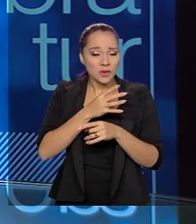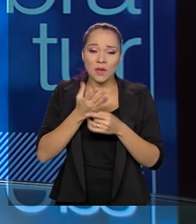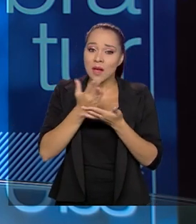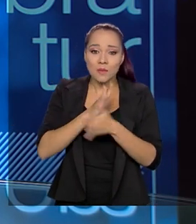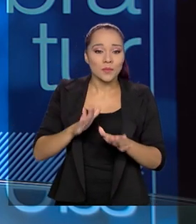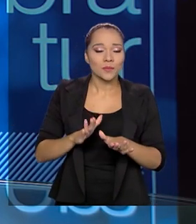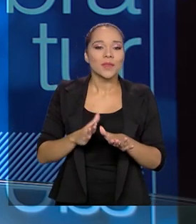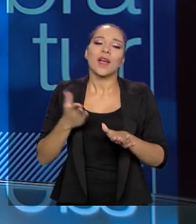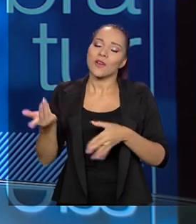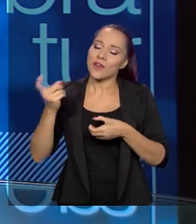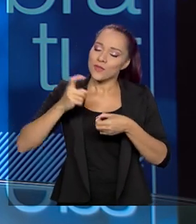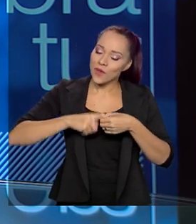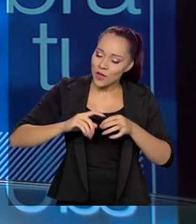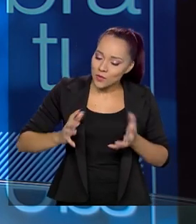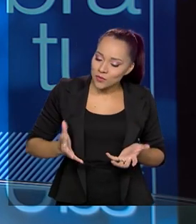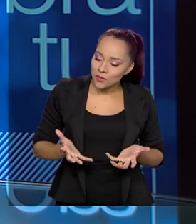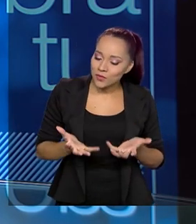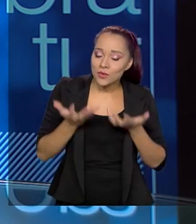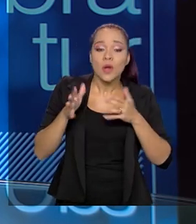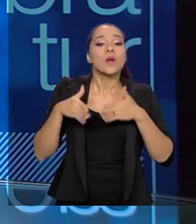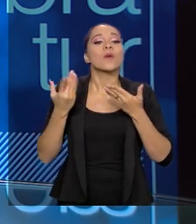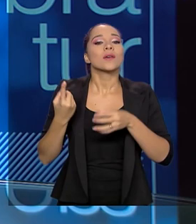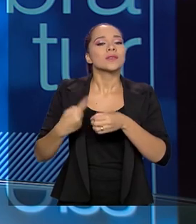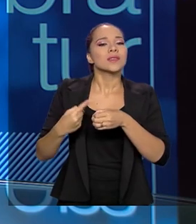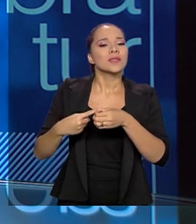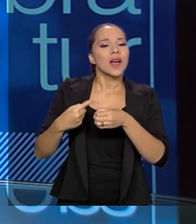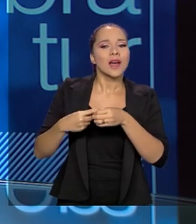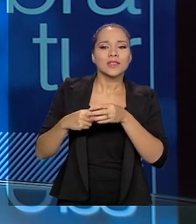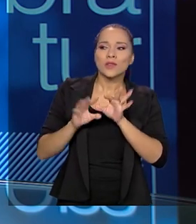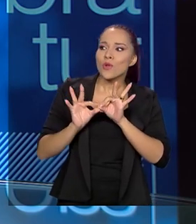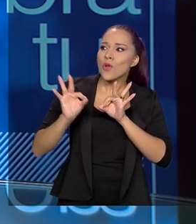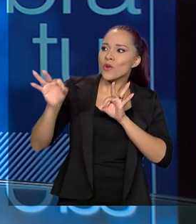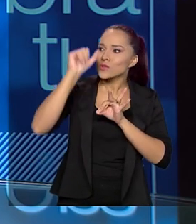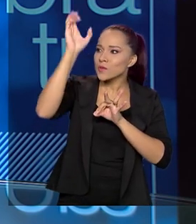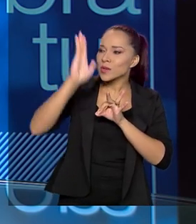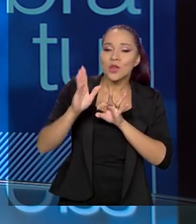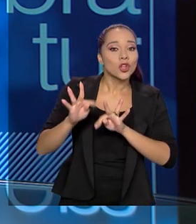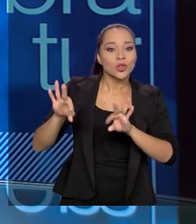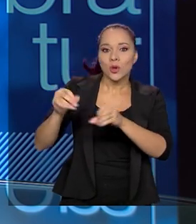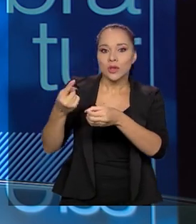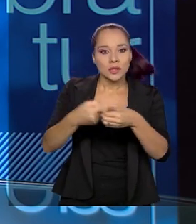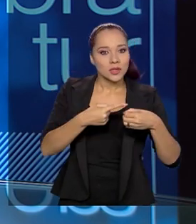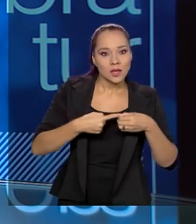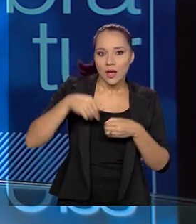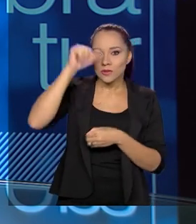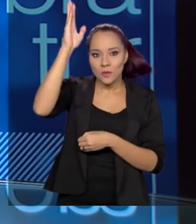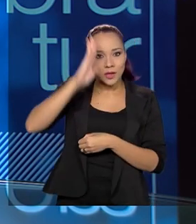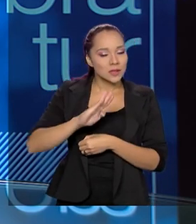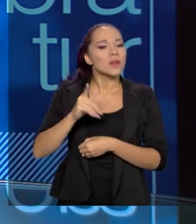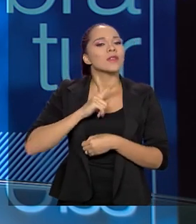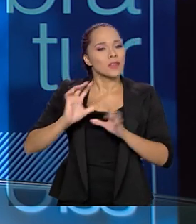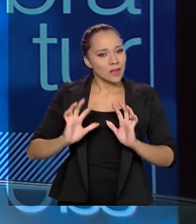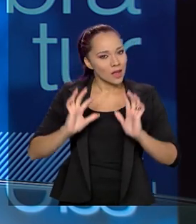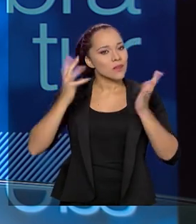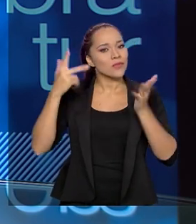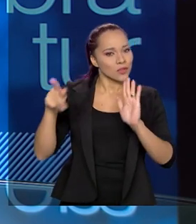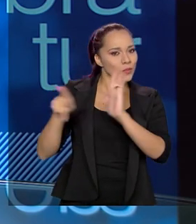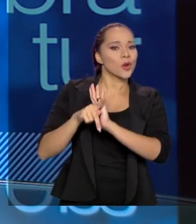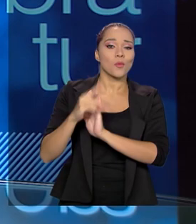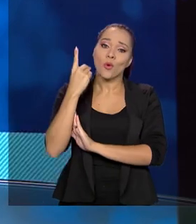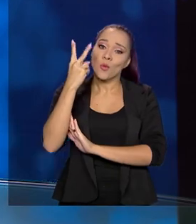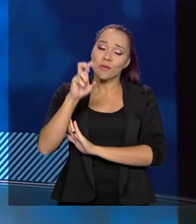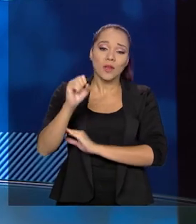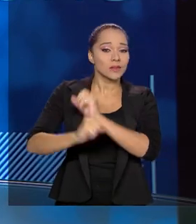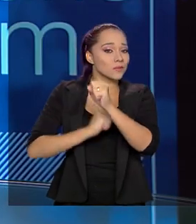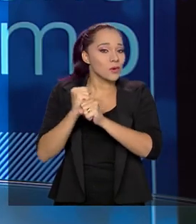agora vão começar a voltar. Qual é a cidade do interior no Brasil? Praticamente toda a cidade do interior no Brasil tem seu evento pecuário uma vez por